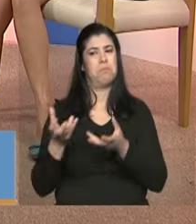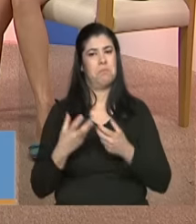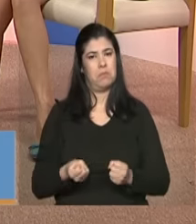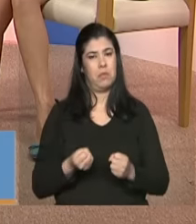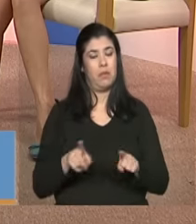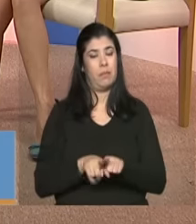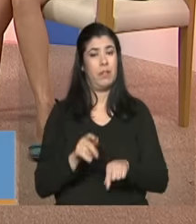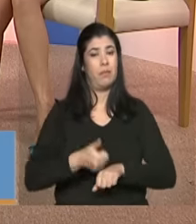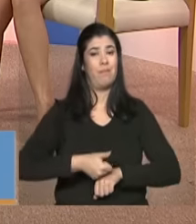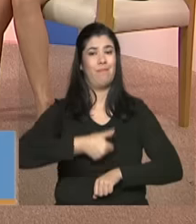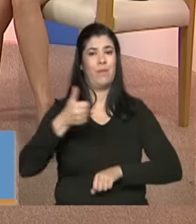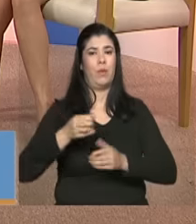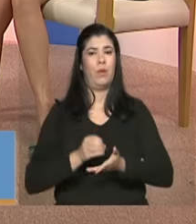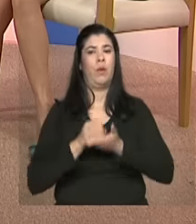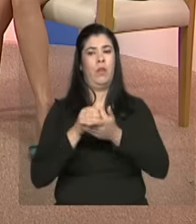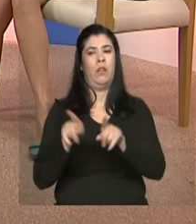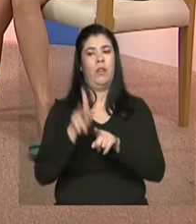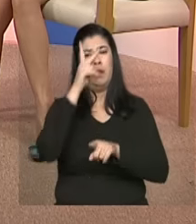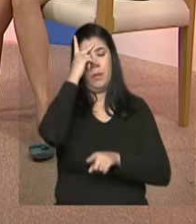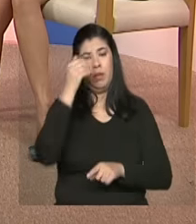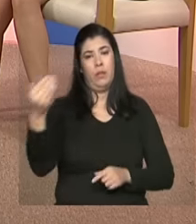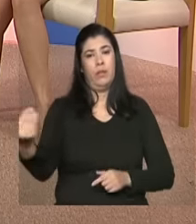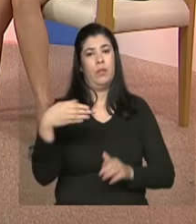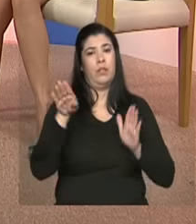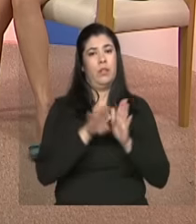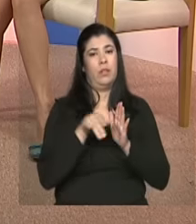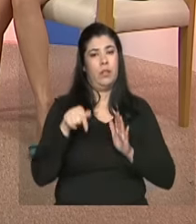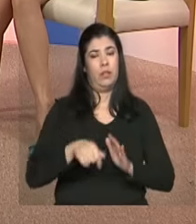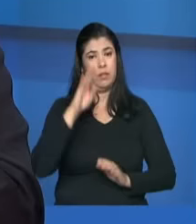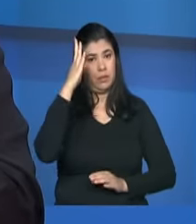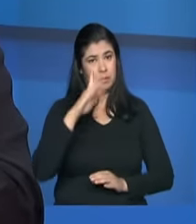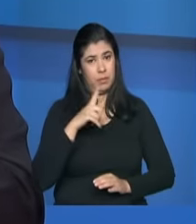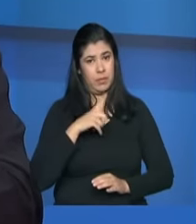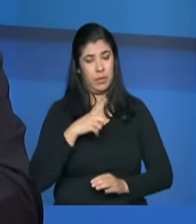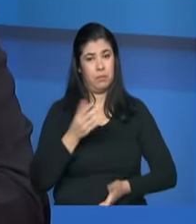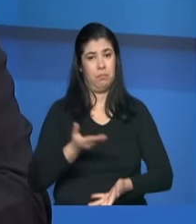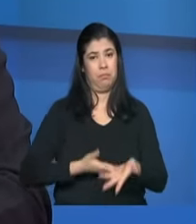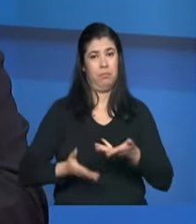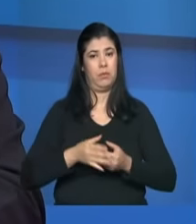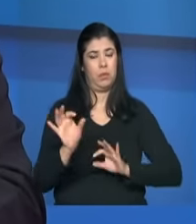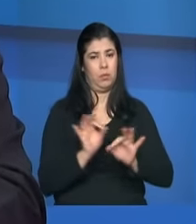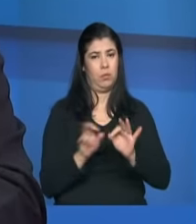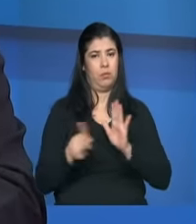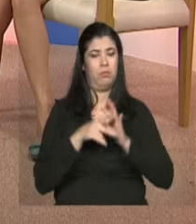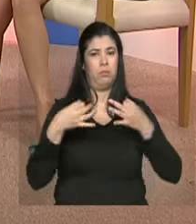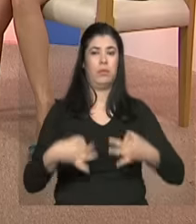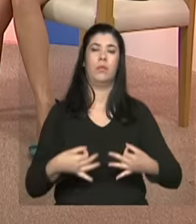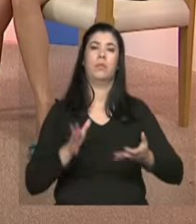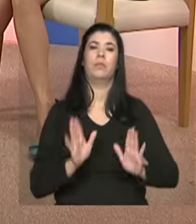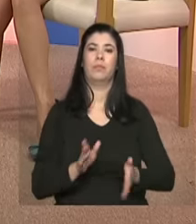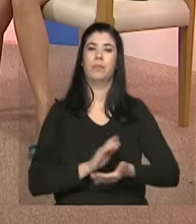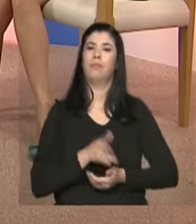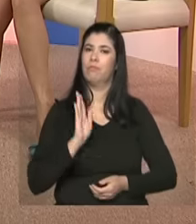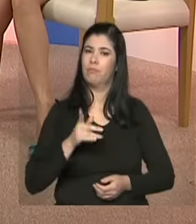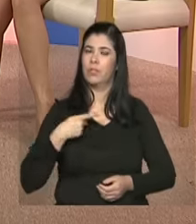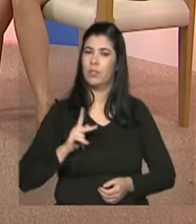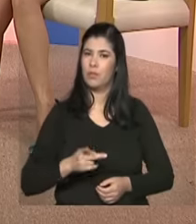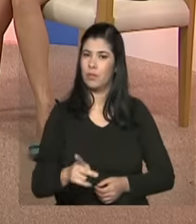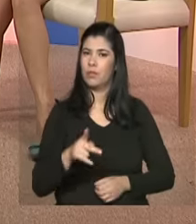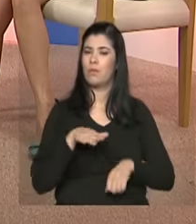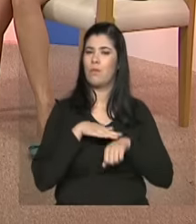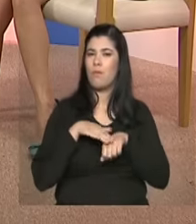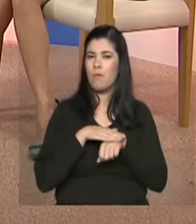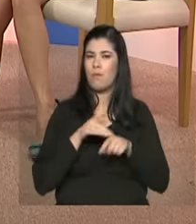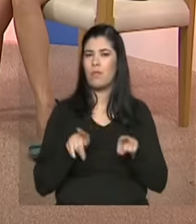oferta para que esses migrantes também cheguem aqui de uma forma também organizada ok já já a gente continua a nossa conversa